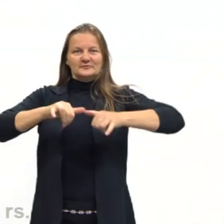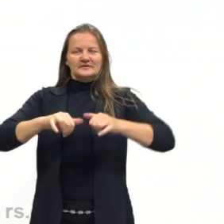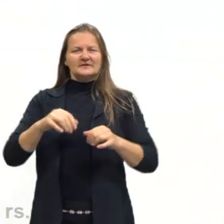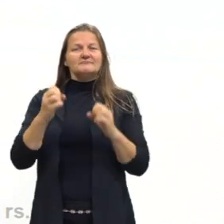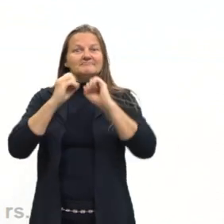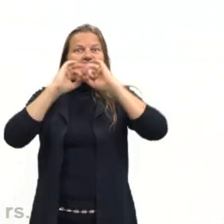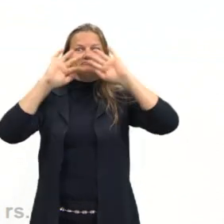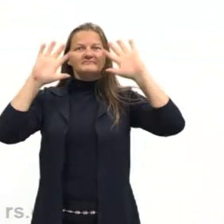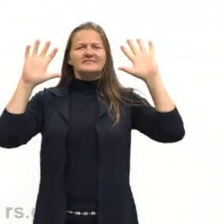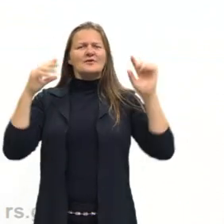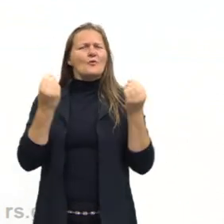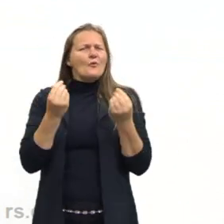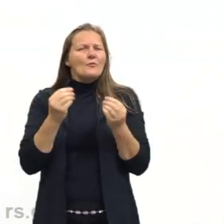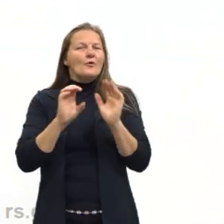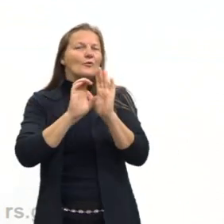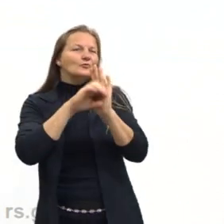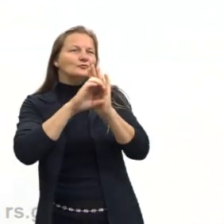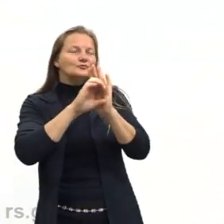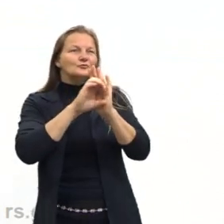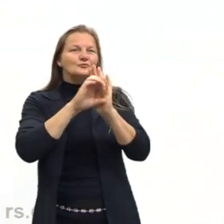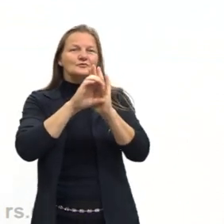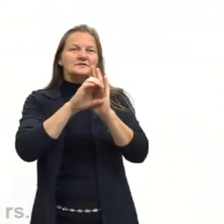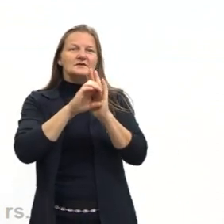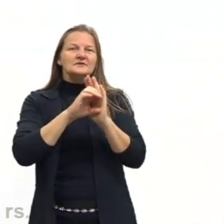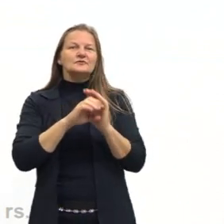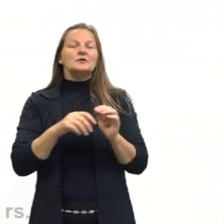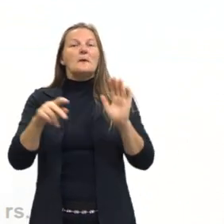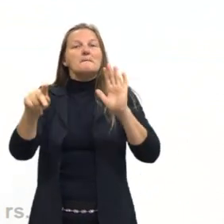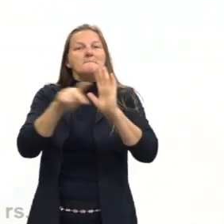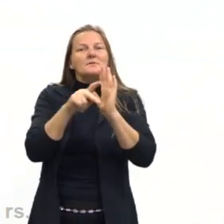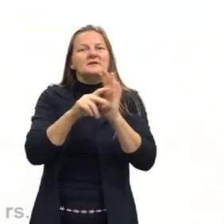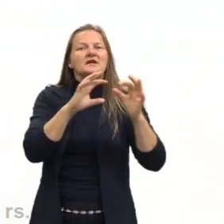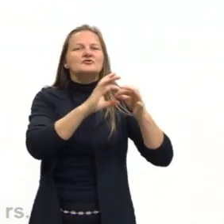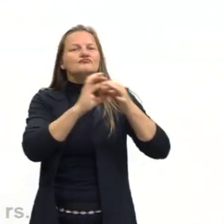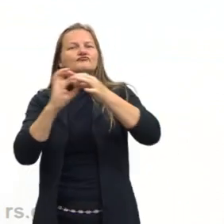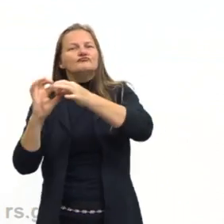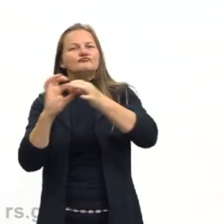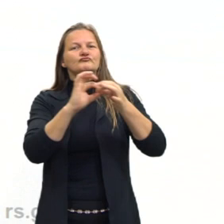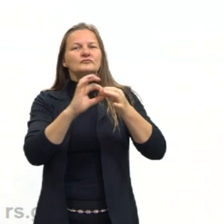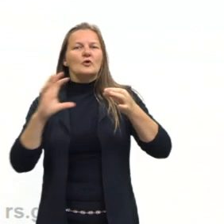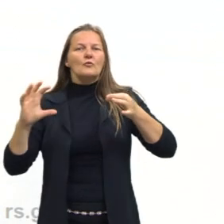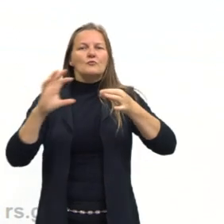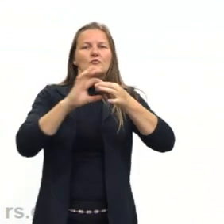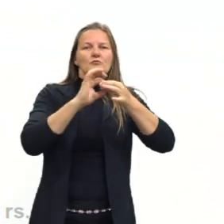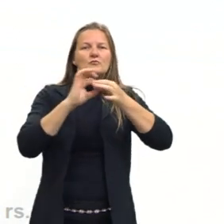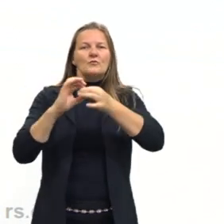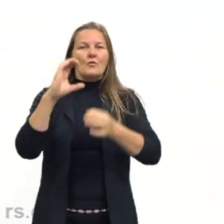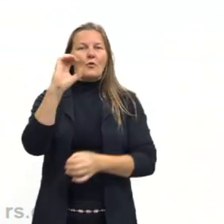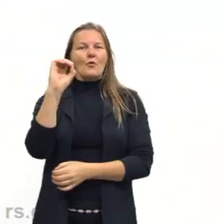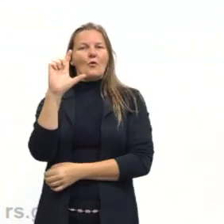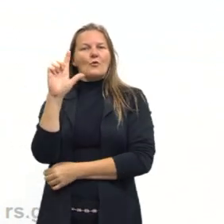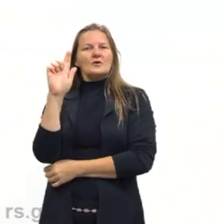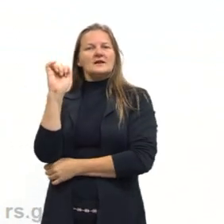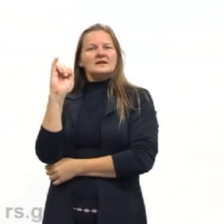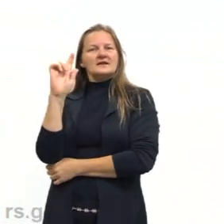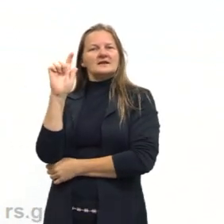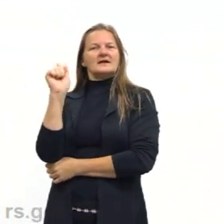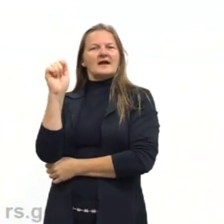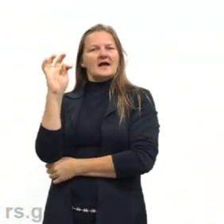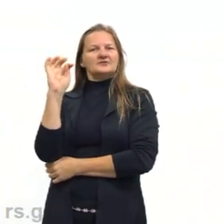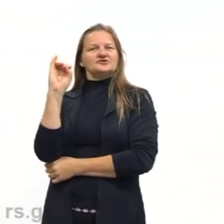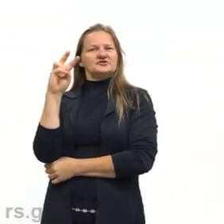entender um pouquinho dos conceitos de propriedades coligativas. Este nome parece um pouquinho